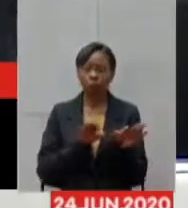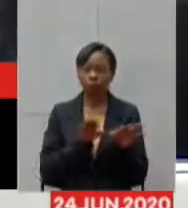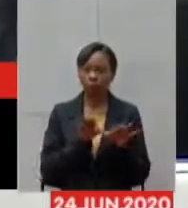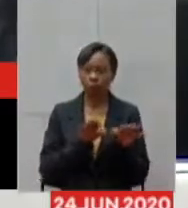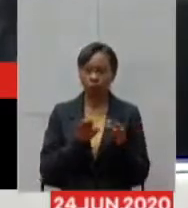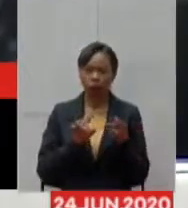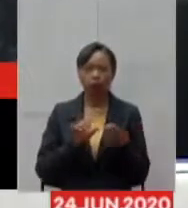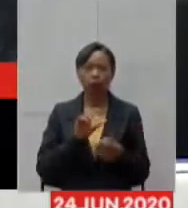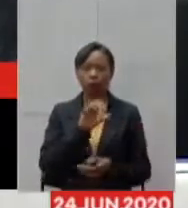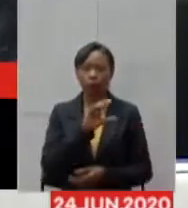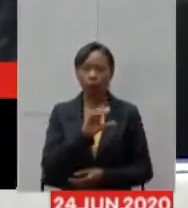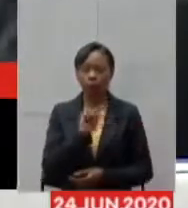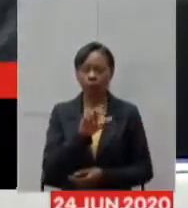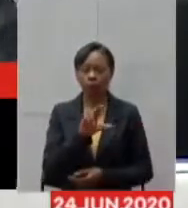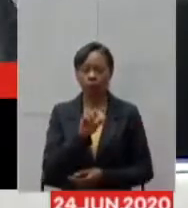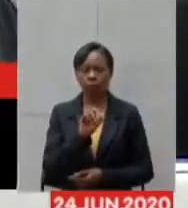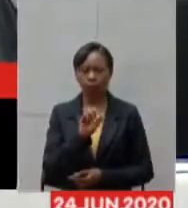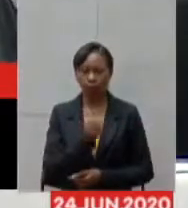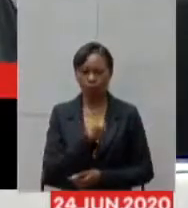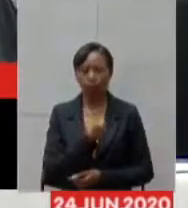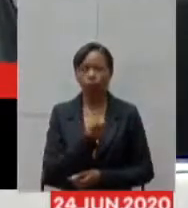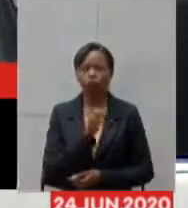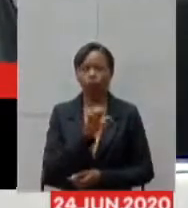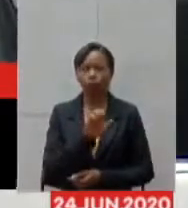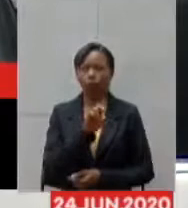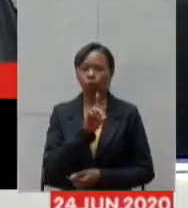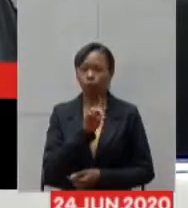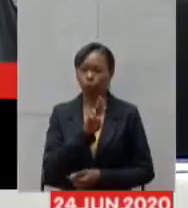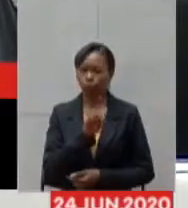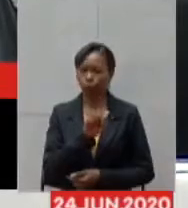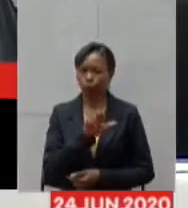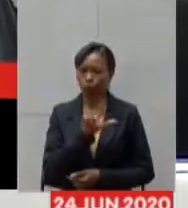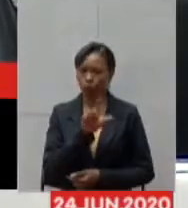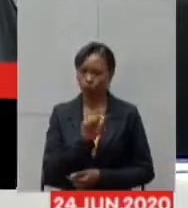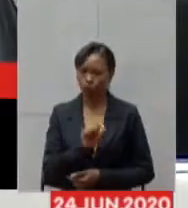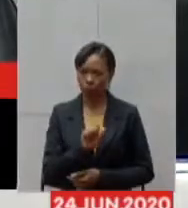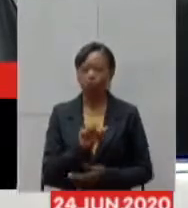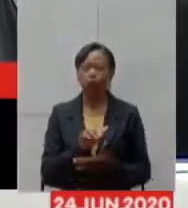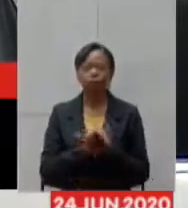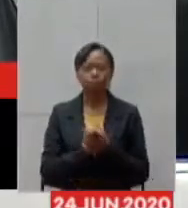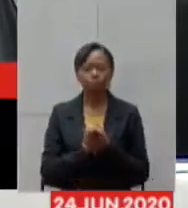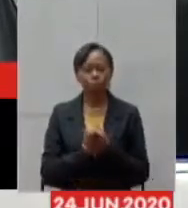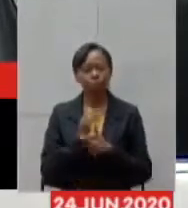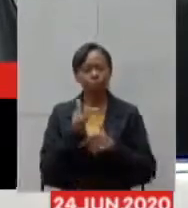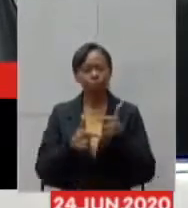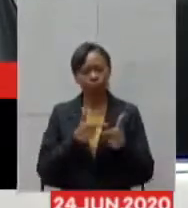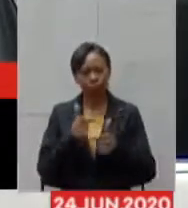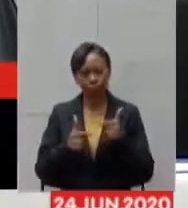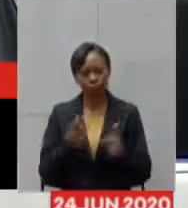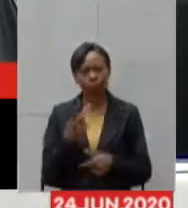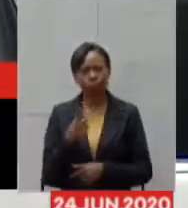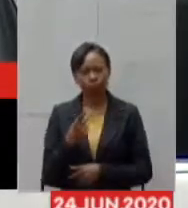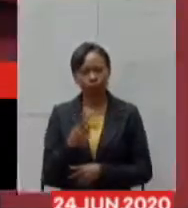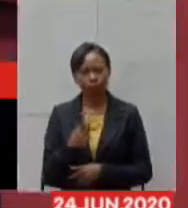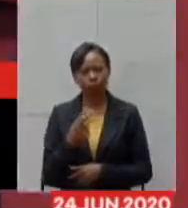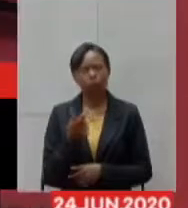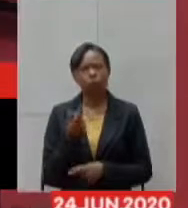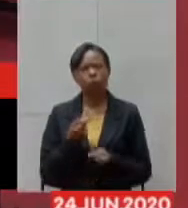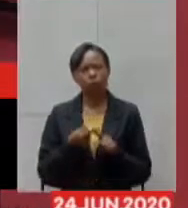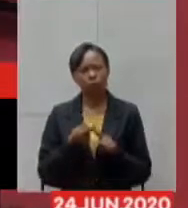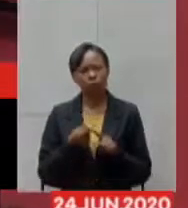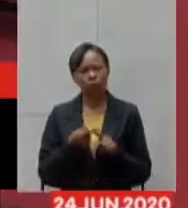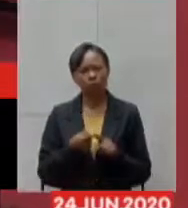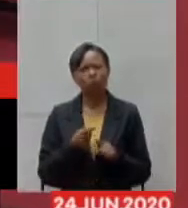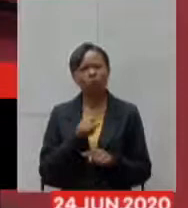cumprimentá-los pelo trabalho sério que tem feito e, realmente, se não fosse essa competência, essa seriedade, a